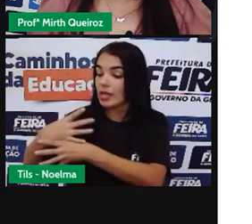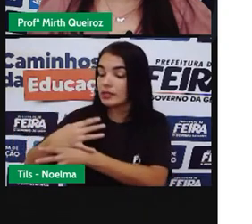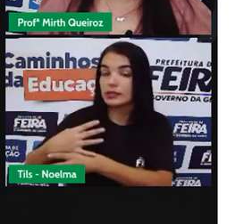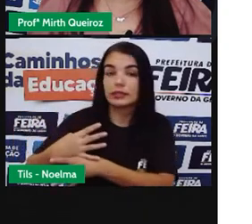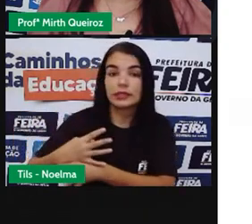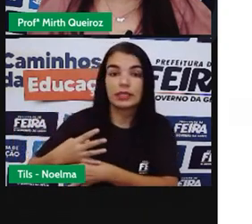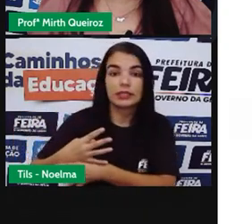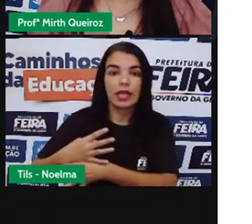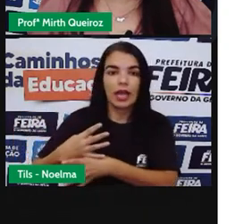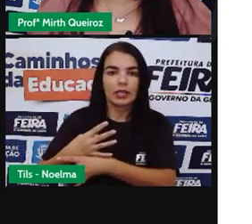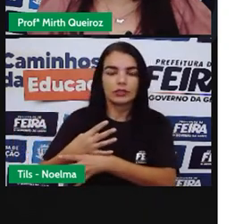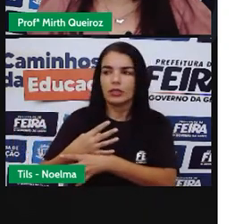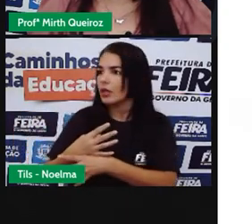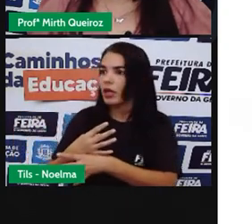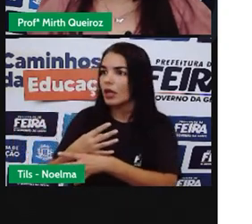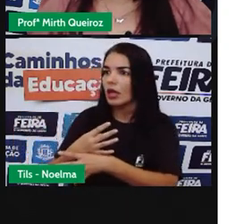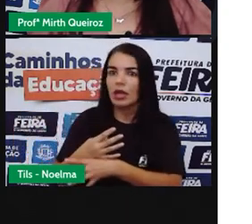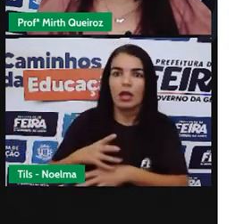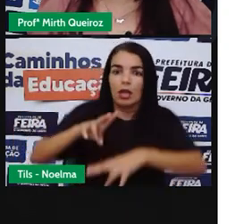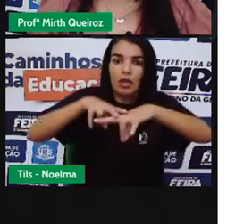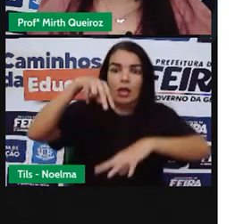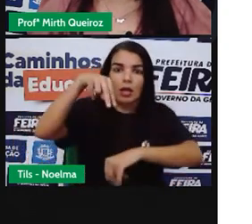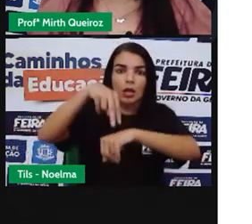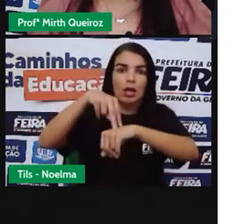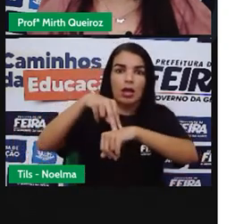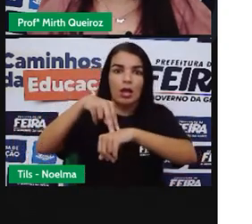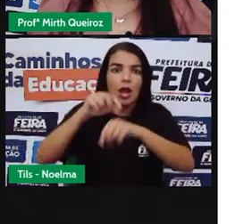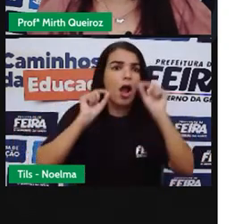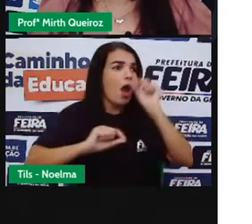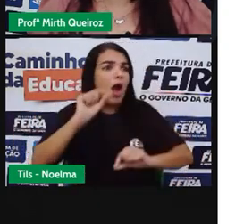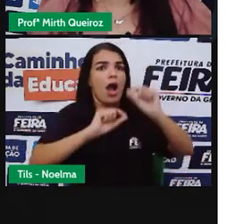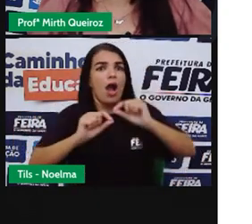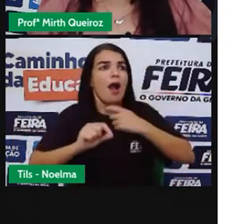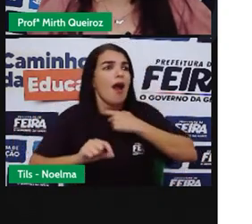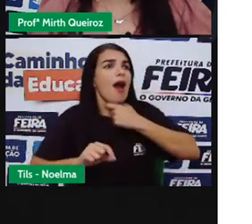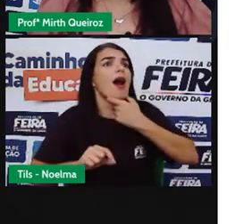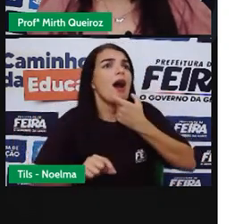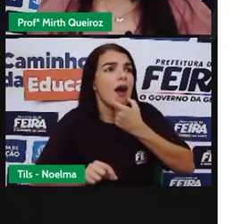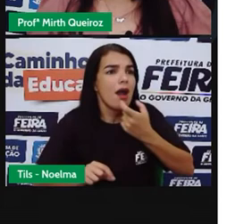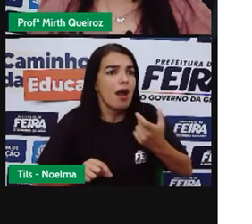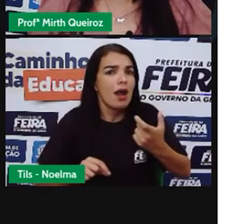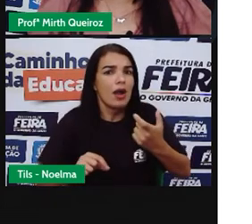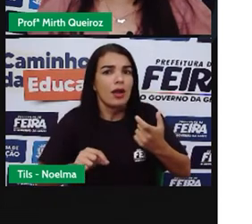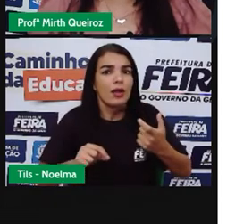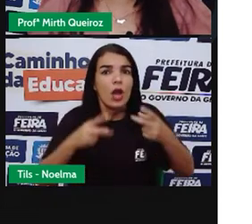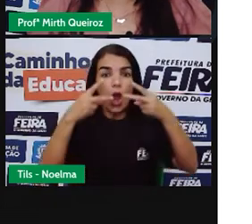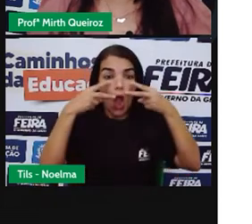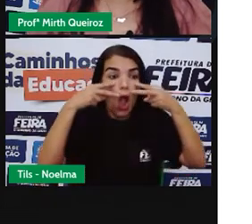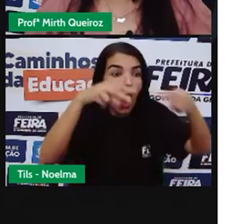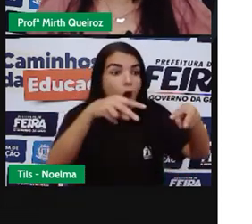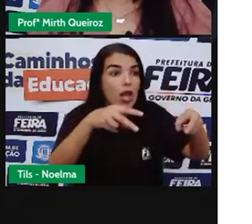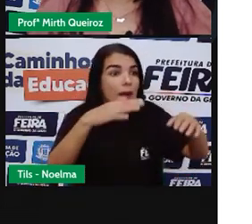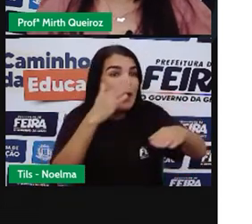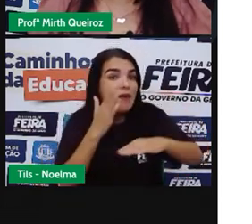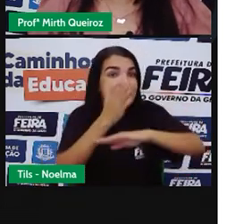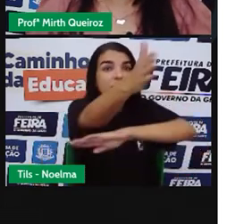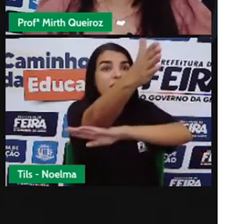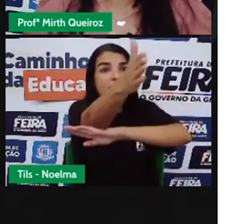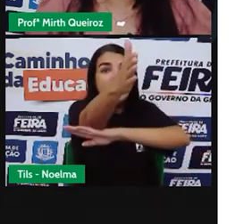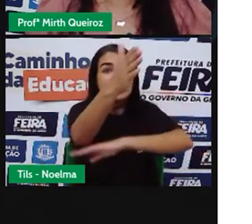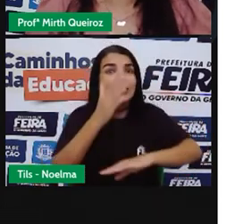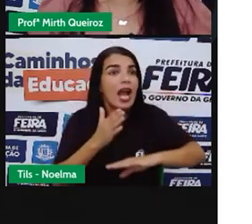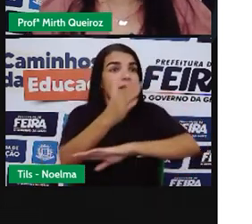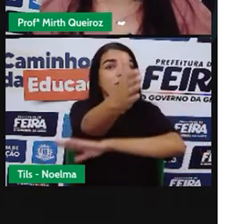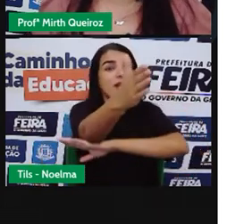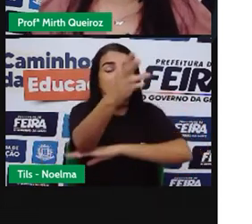pula outra vez da cadeira e grita para a cabina do piloto. Olha para frente, Araújo! Olha